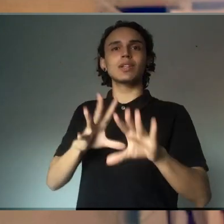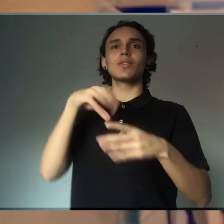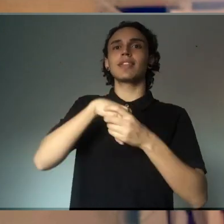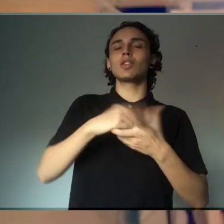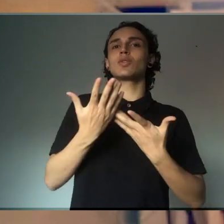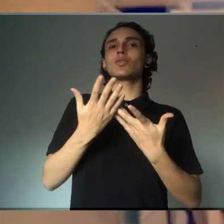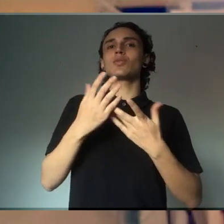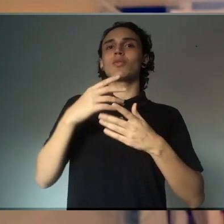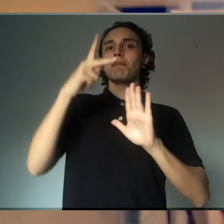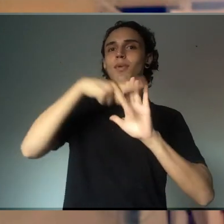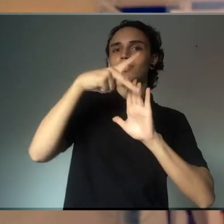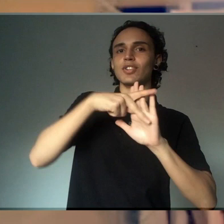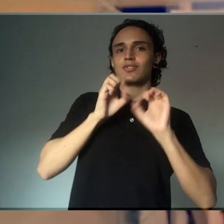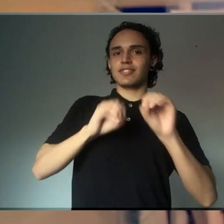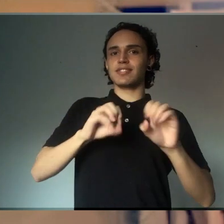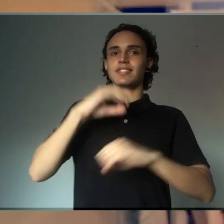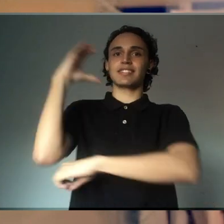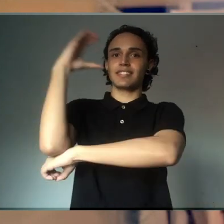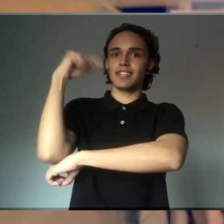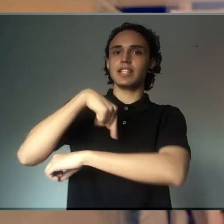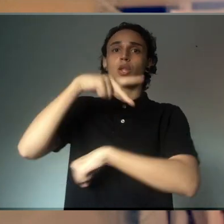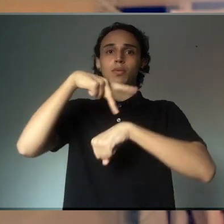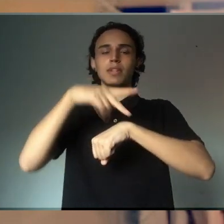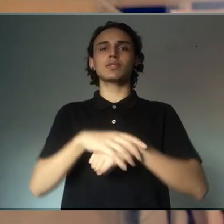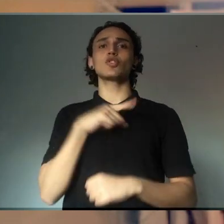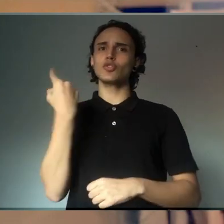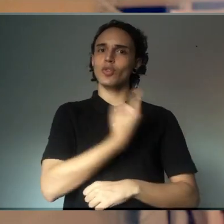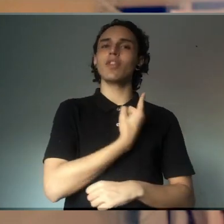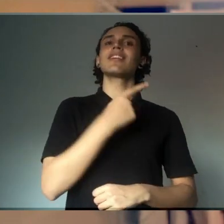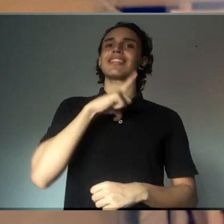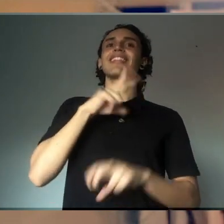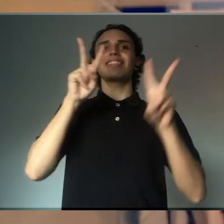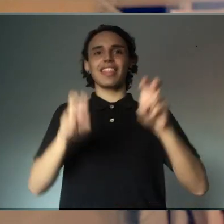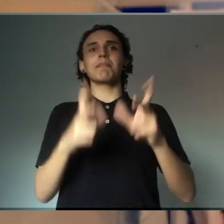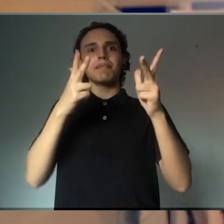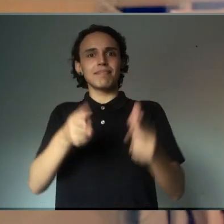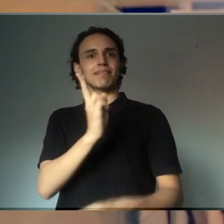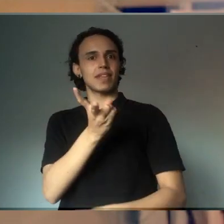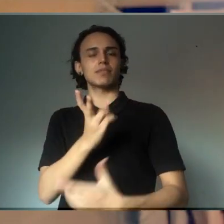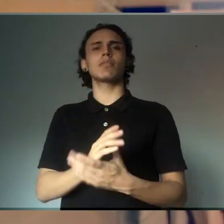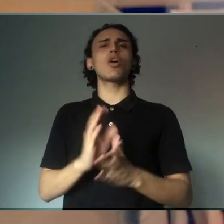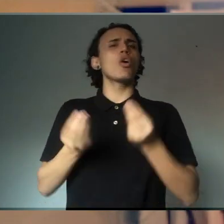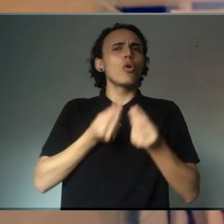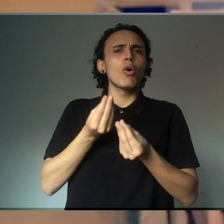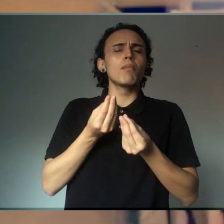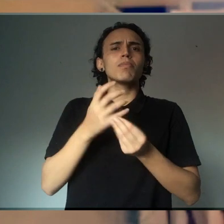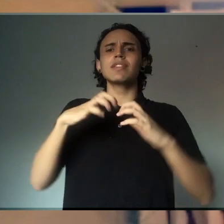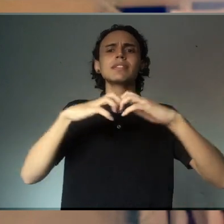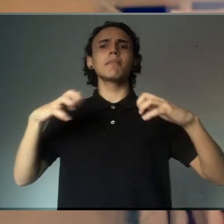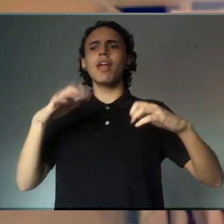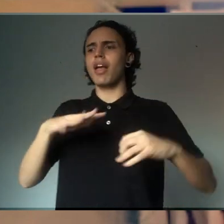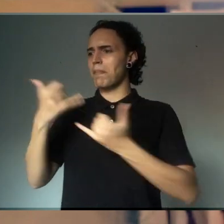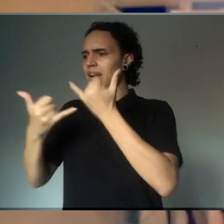de ciências no país. Esse foi o tema, inclusive, de uma exposição nossa. Onde é que começa o ensino, a aprendizagem e acaba a